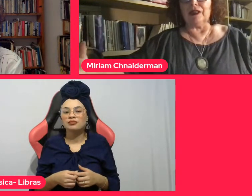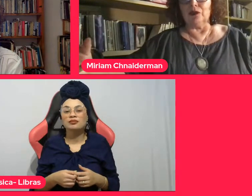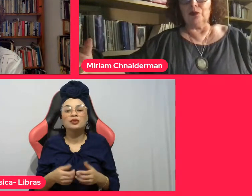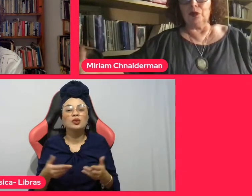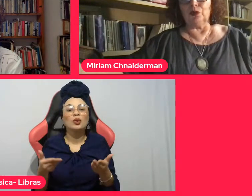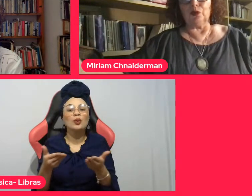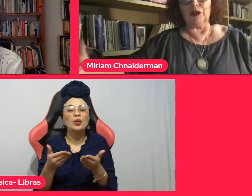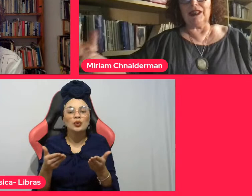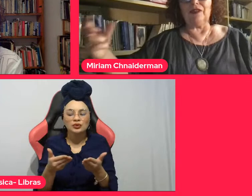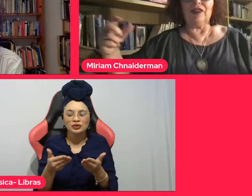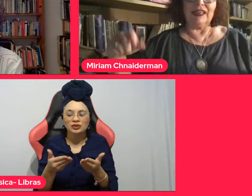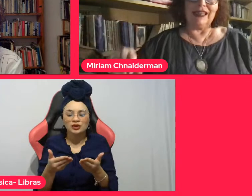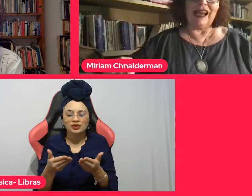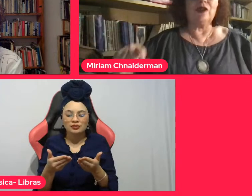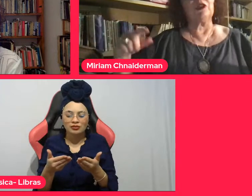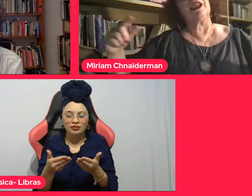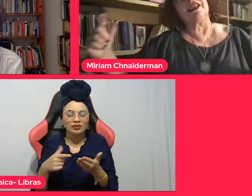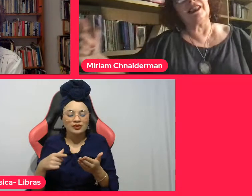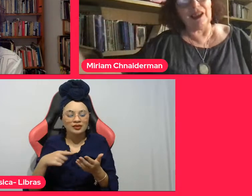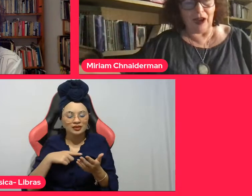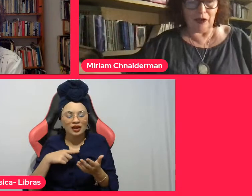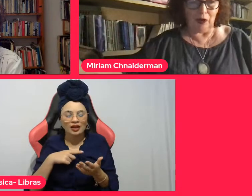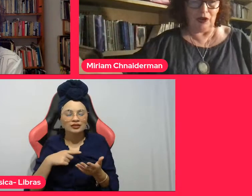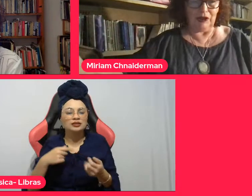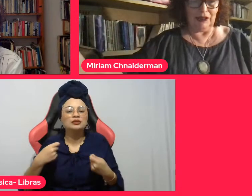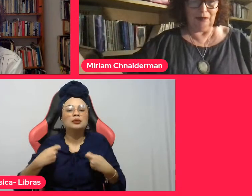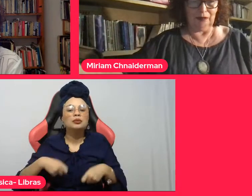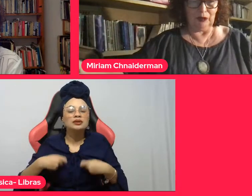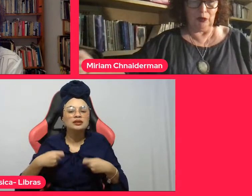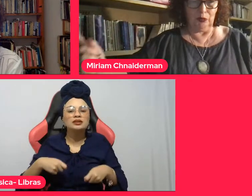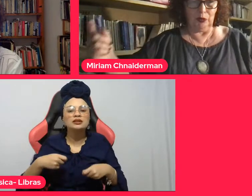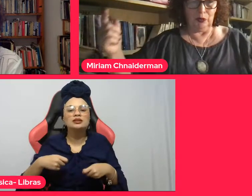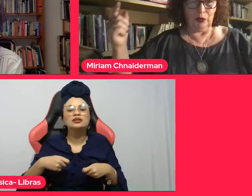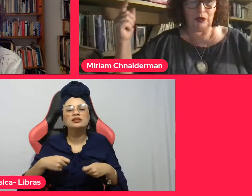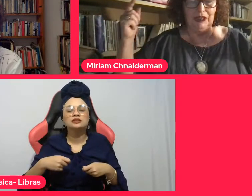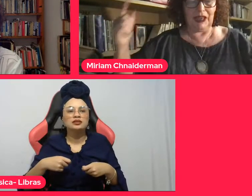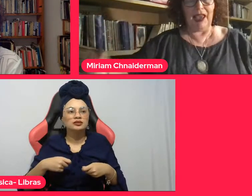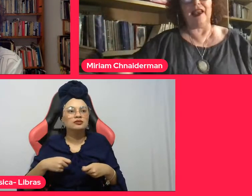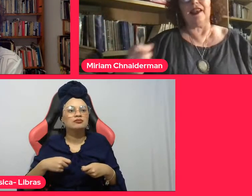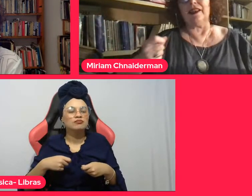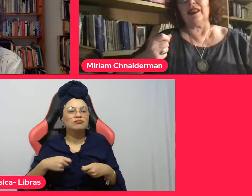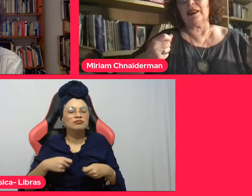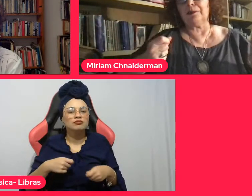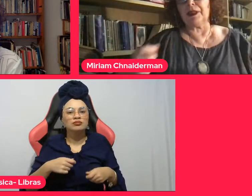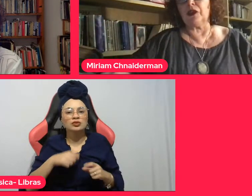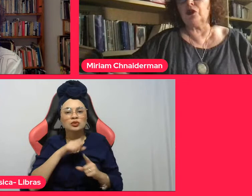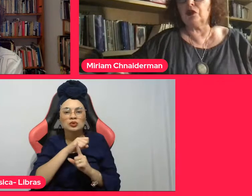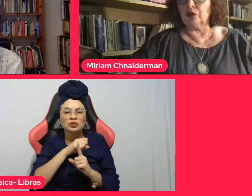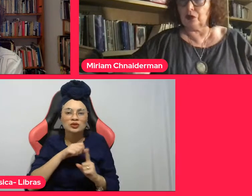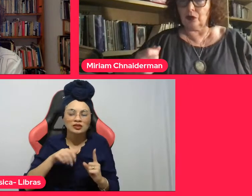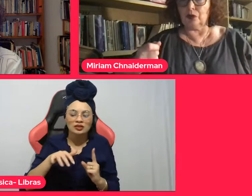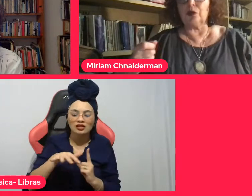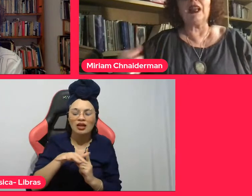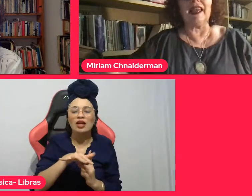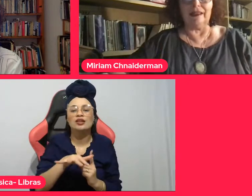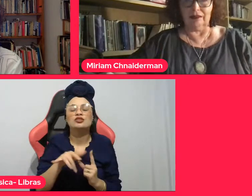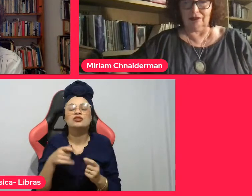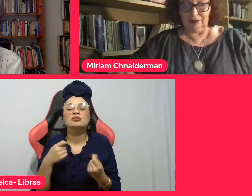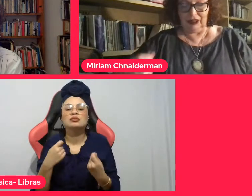abre, um mundo que deveria acolher e não acolhe, um mundo que é espinhudo,